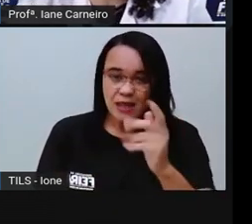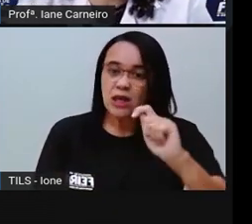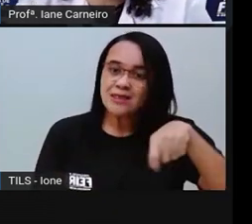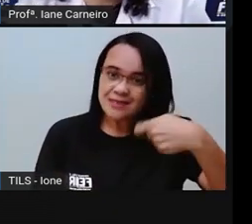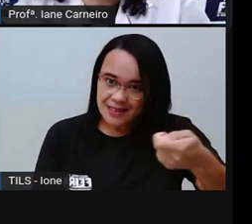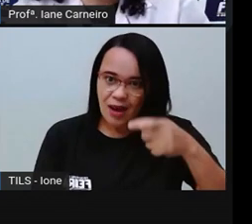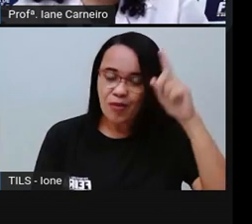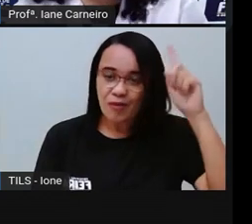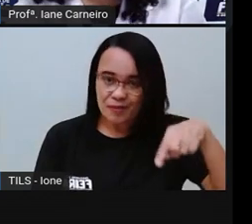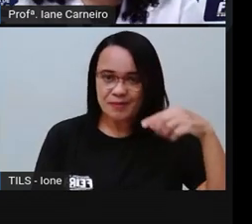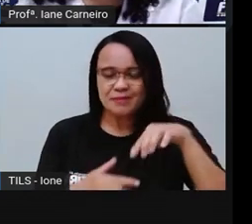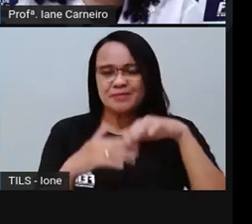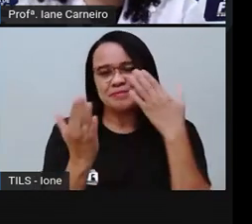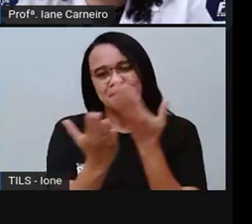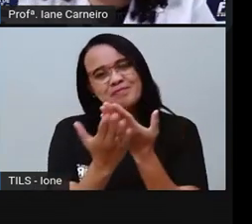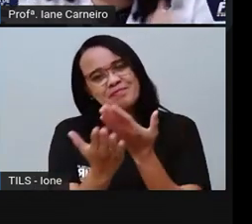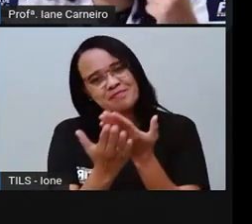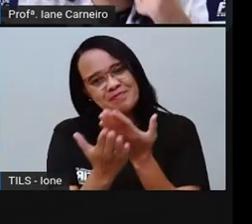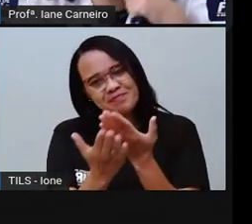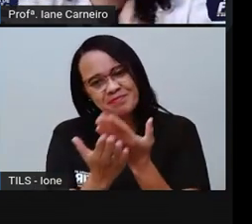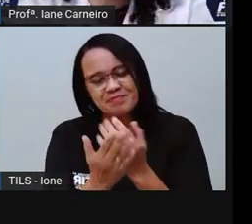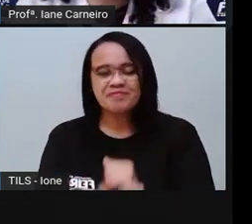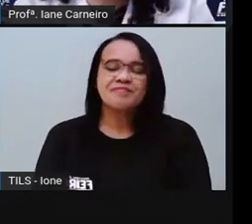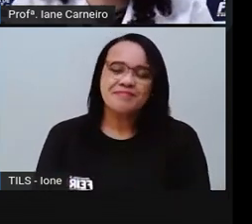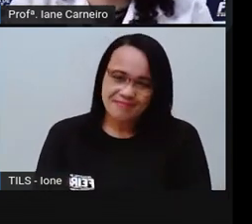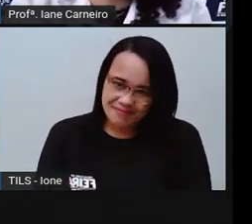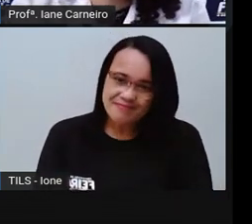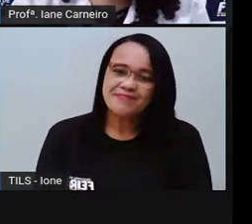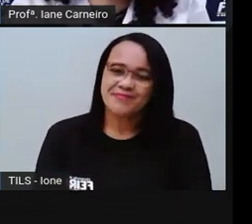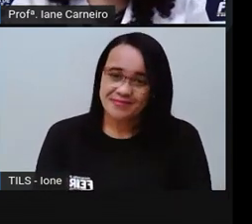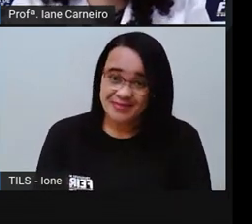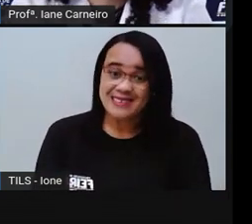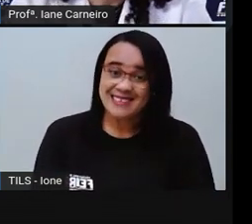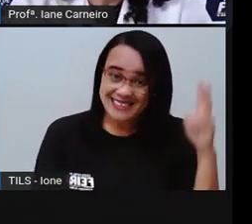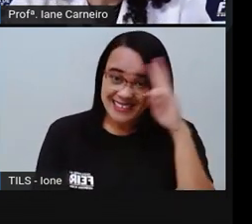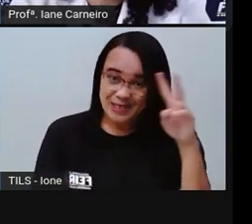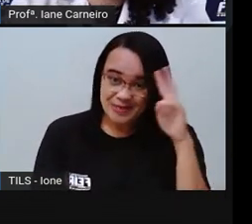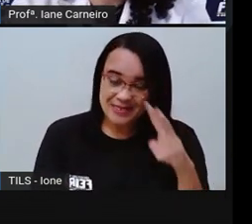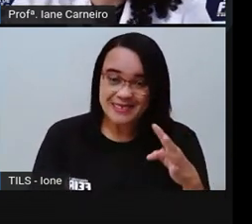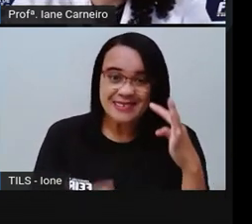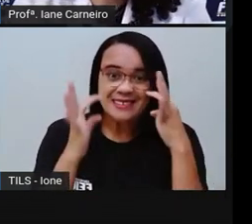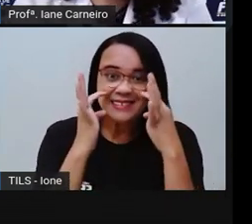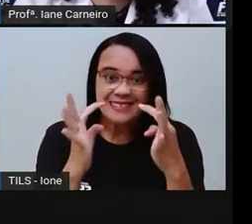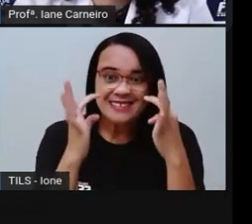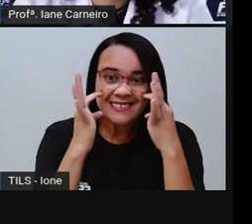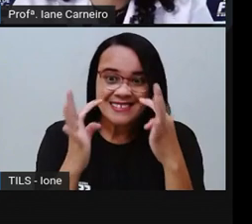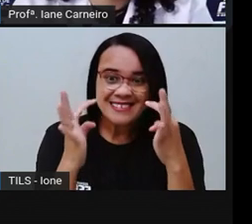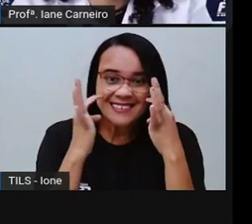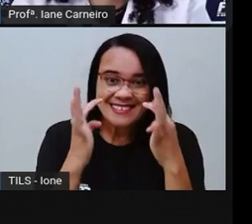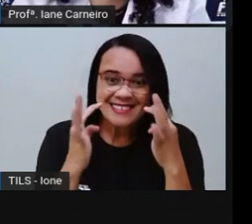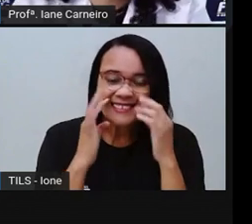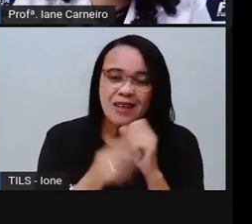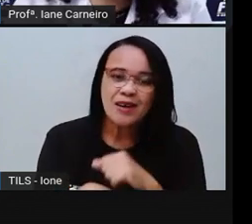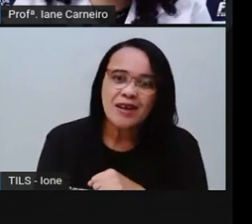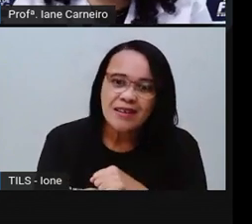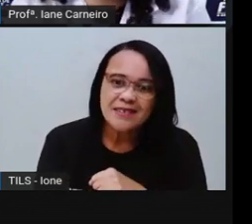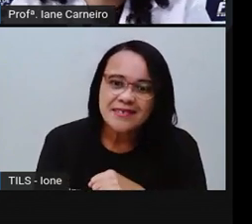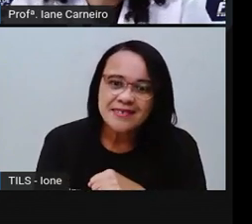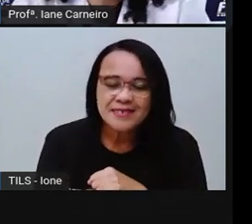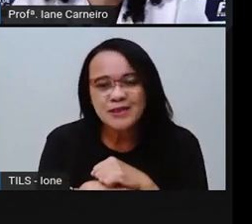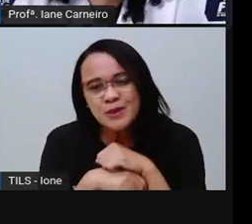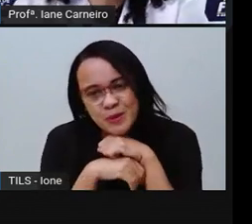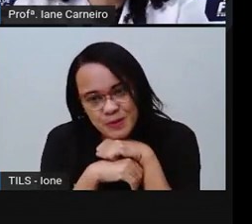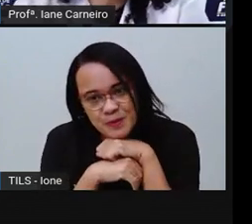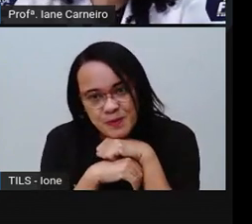ouvindo uma contação de histórias, né? Lembra que a PRO falou no início? Pois é. Então, aqui nesse espaço também tem suas